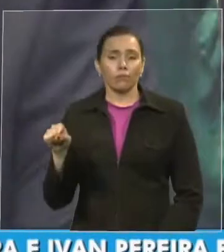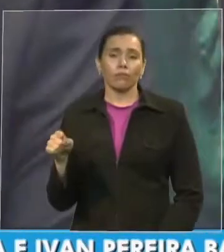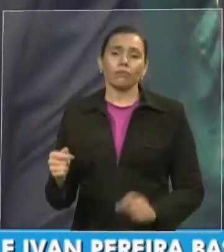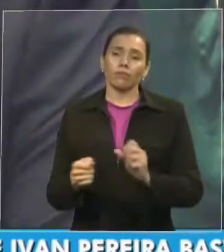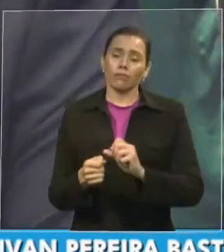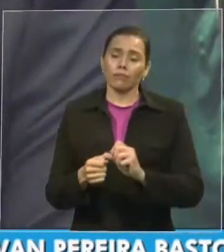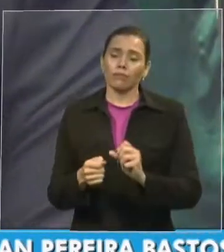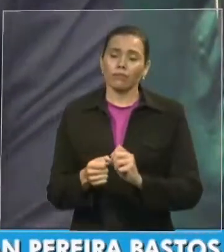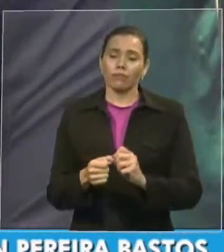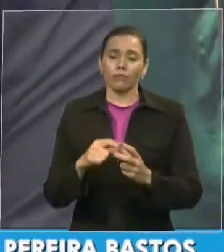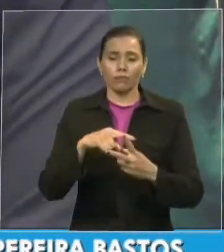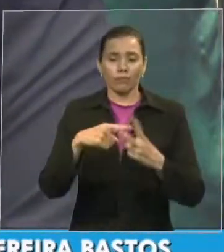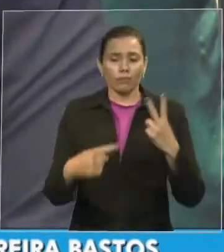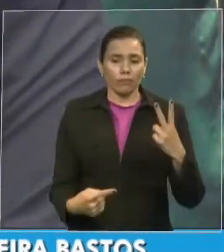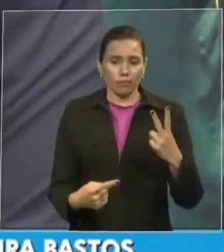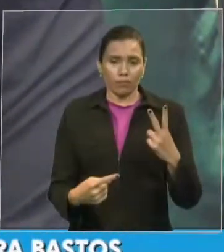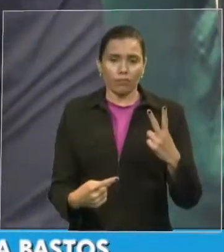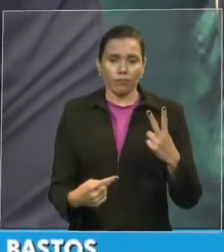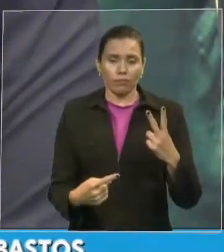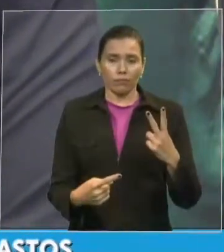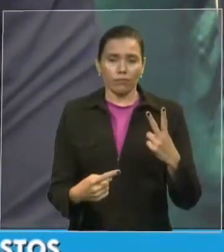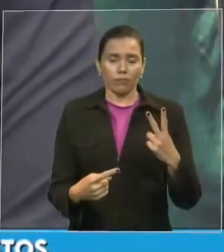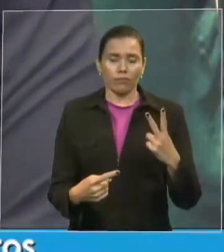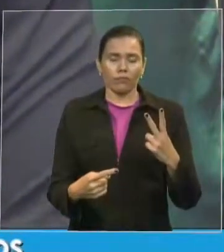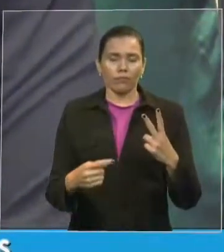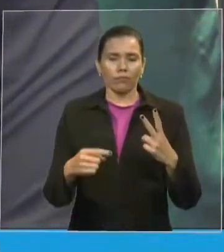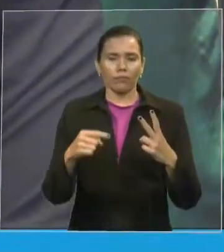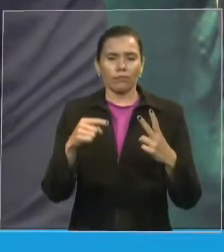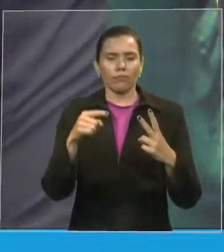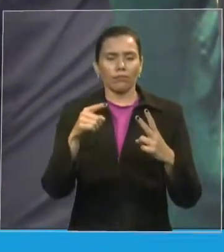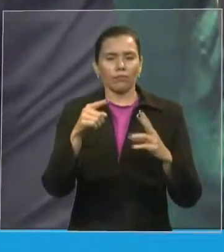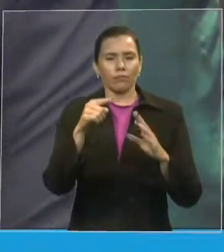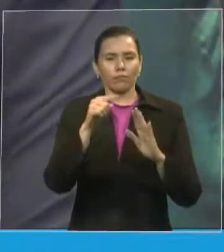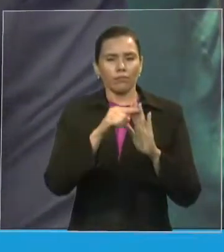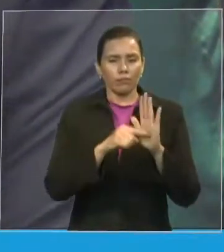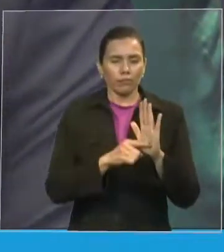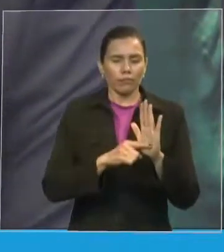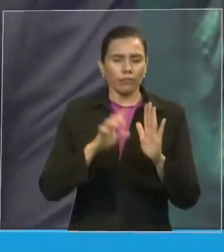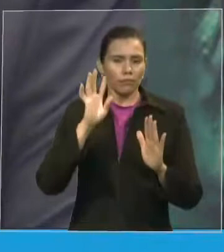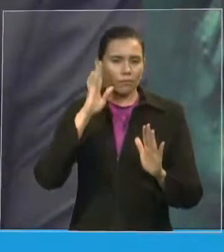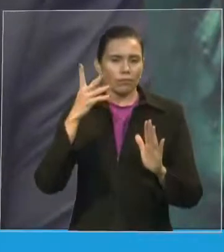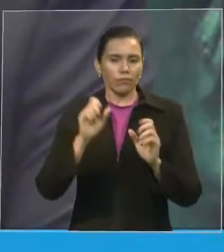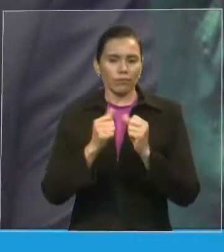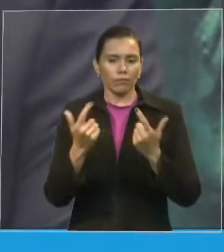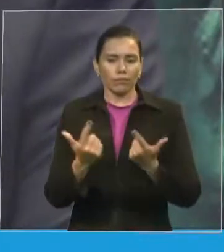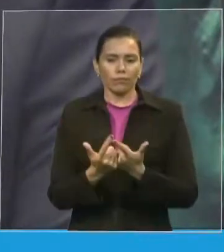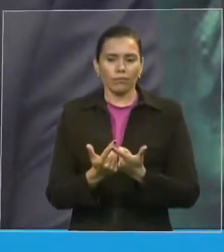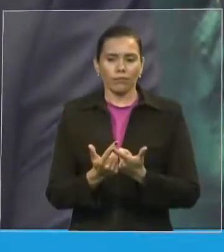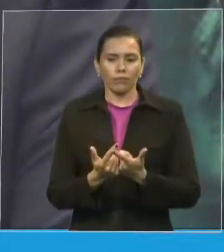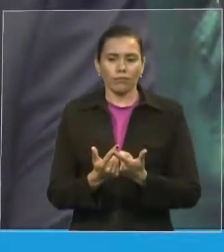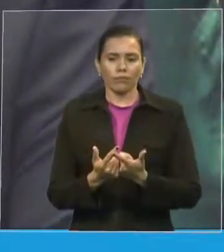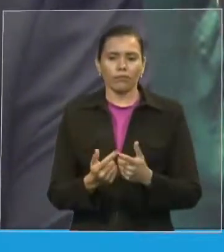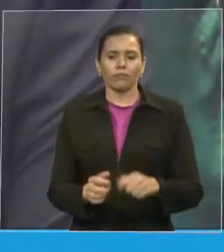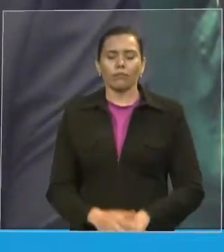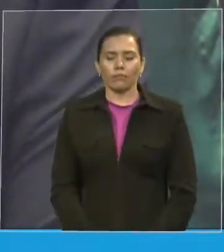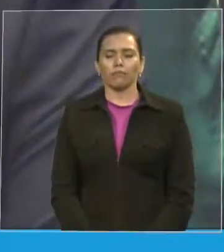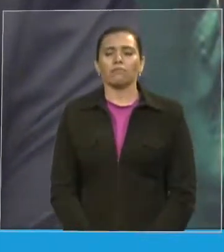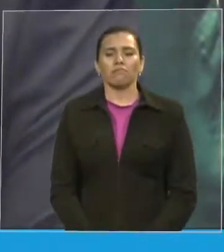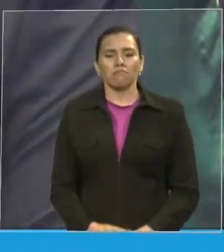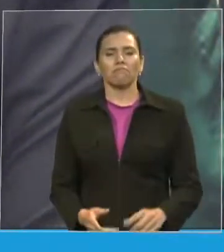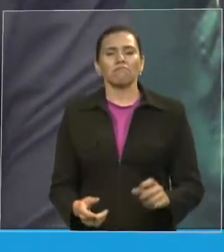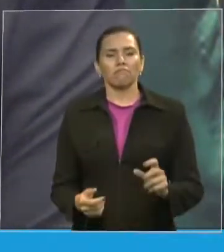Embora sendo eu do Amazonas, mas pelo currículo apresentado aqui, duas justas homenagens.